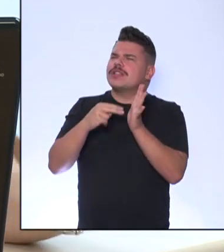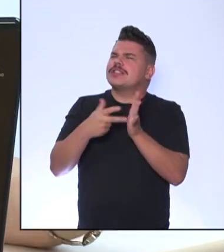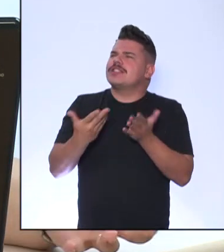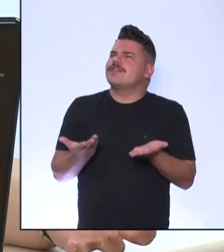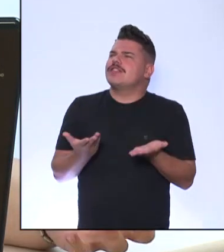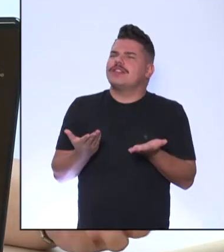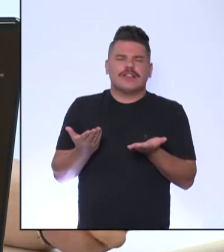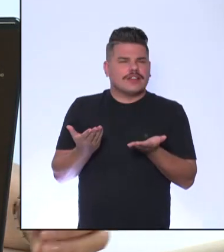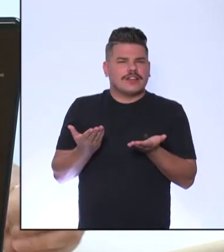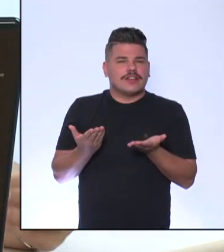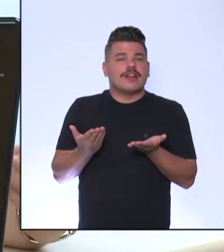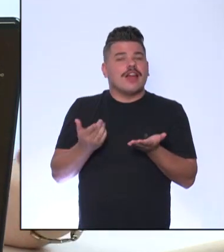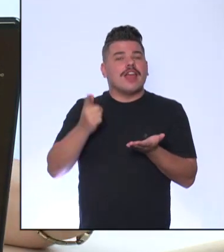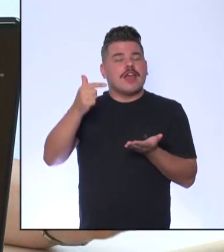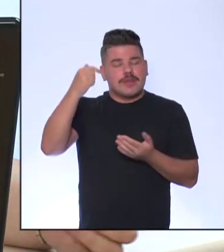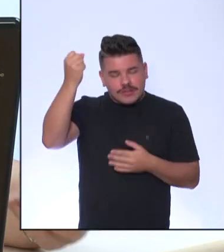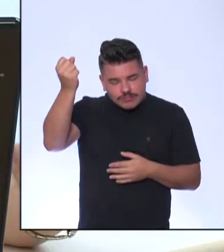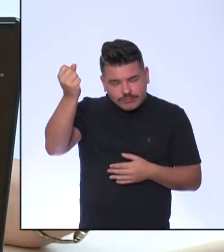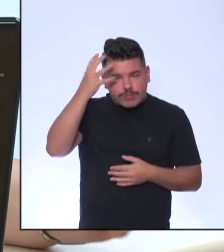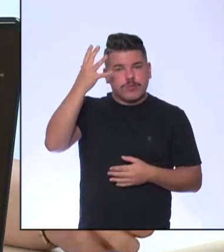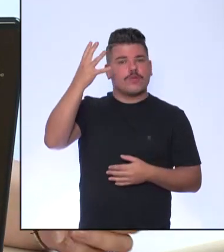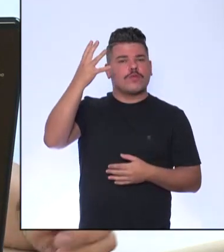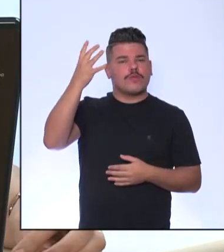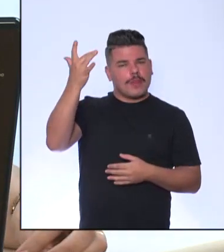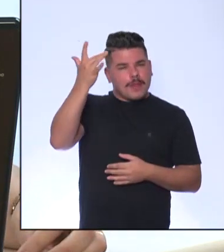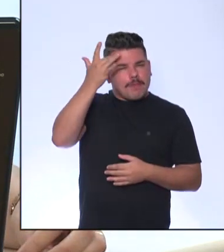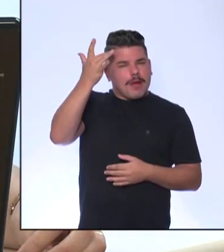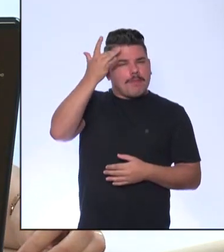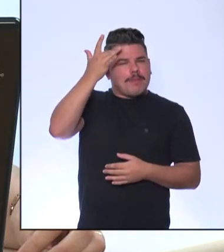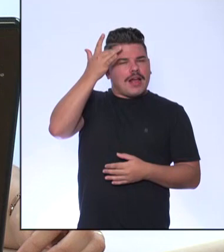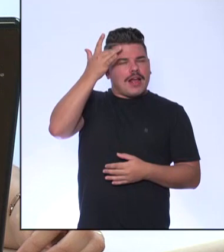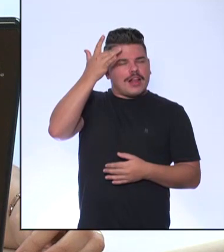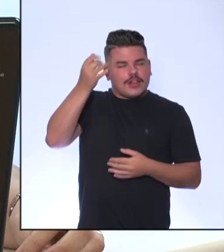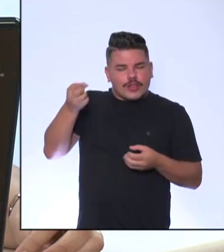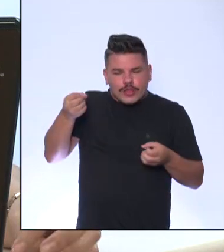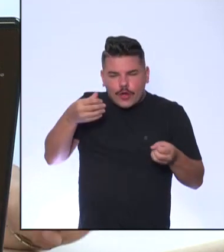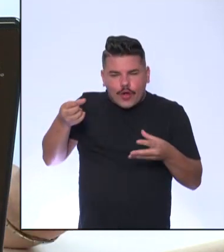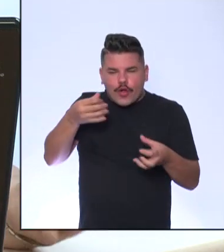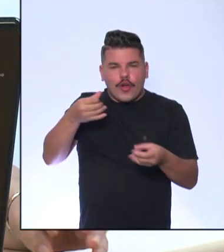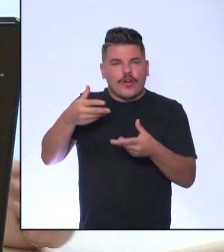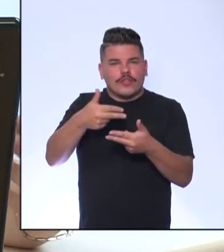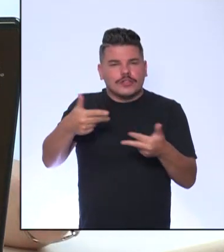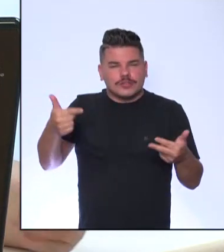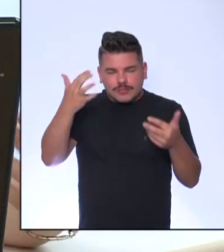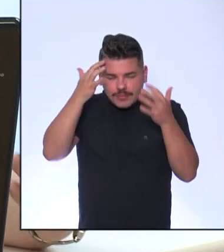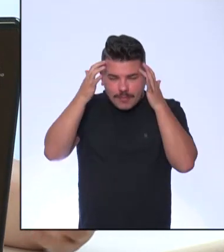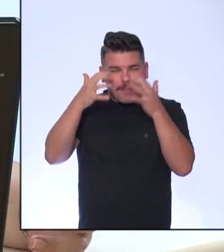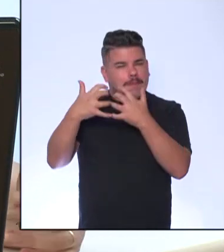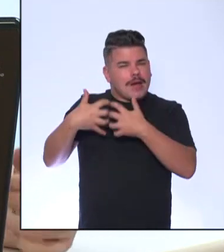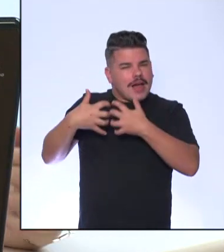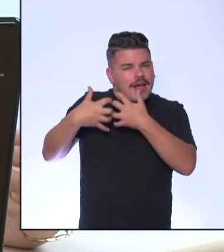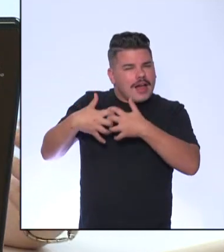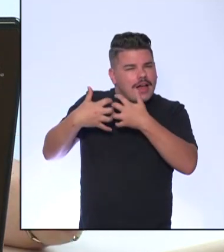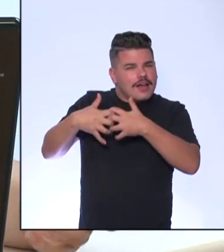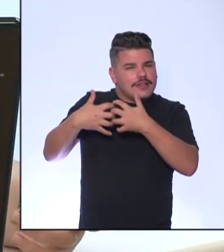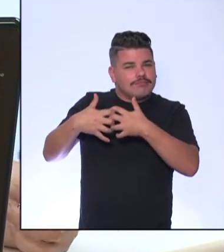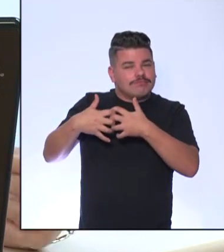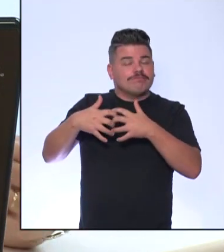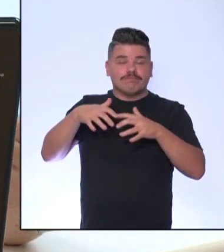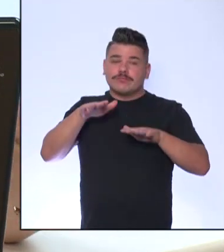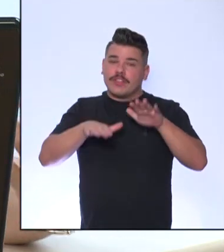é para iluminar, para trazer a ideia do raciocínio. Então, no iluminismo, a gente utiliza muitas vezes em vídeos, em